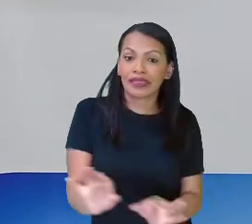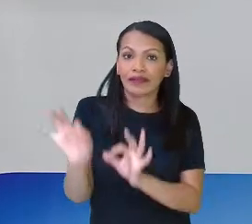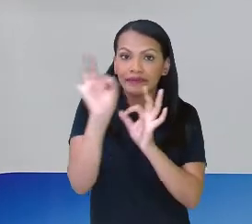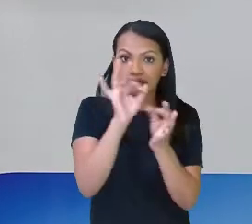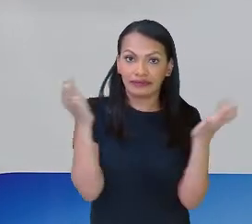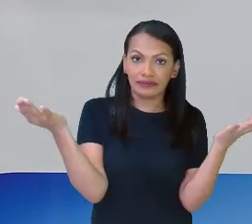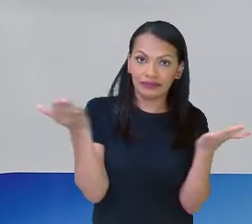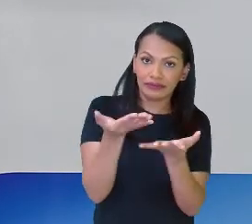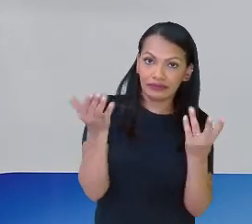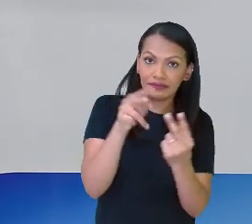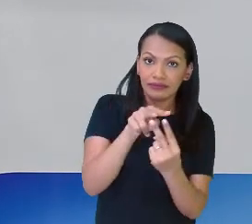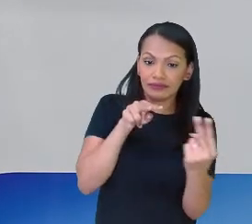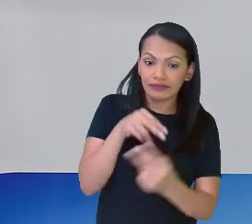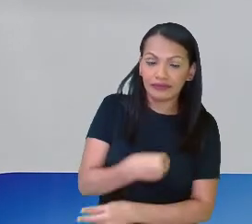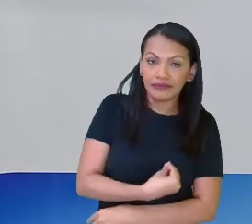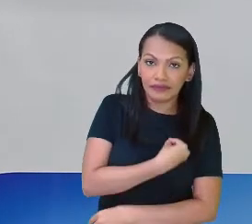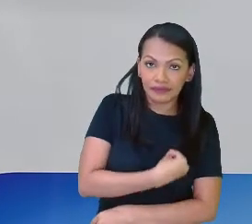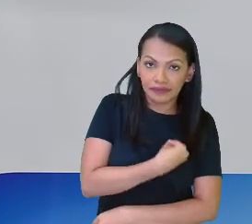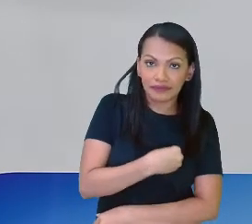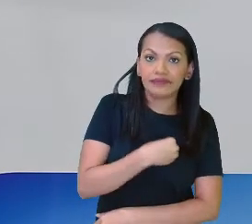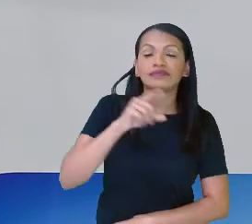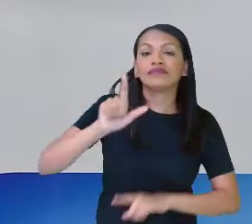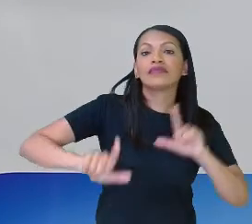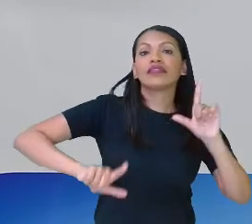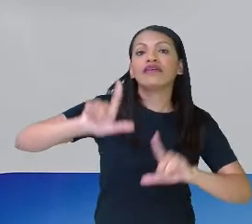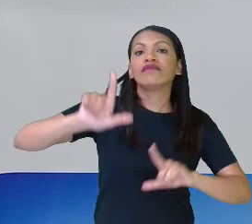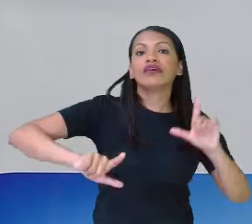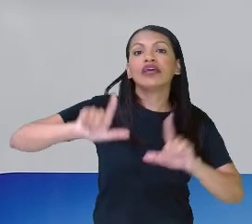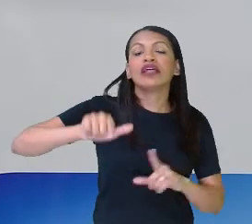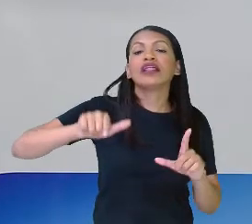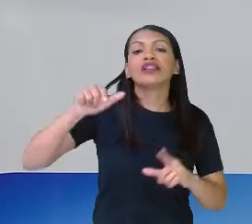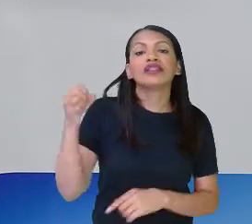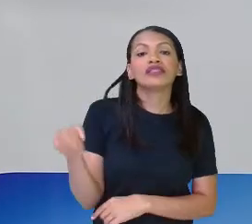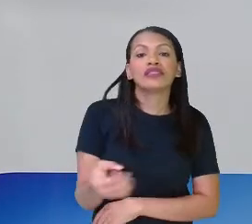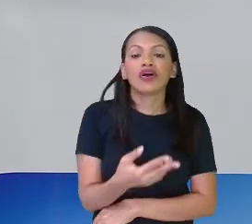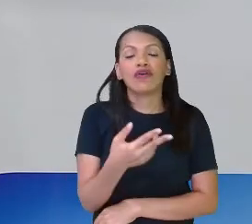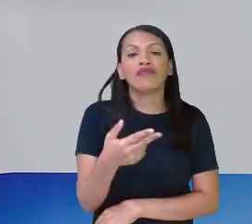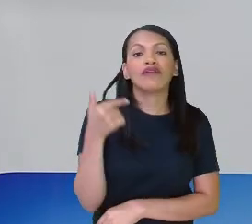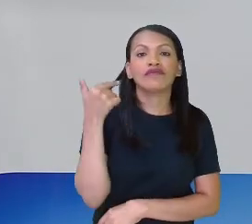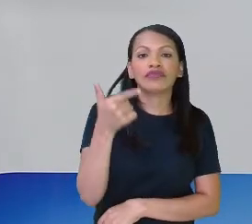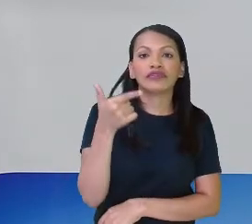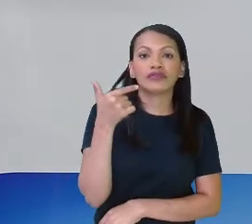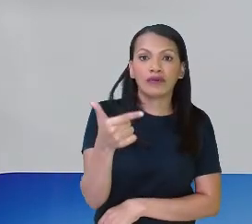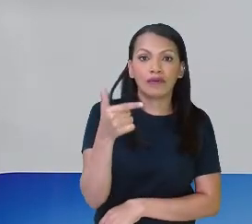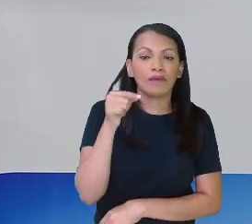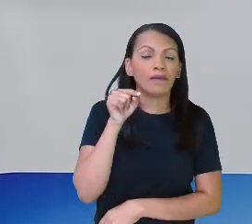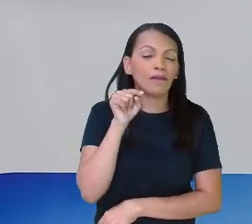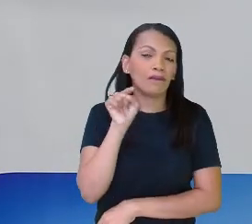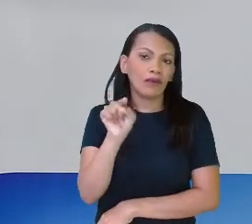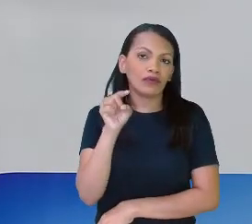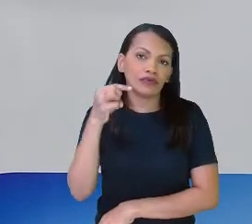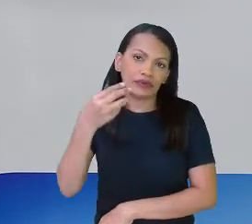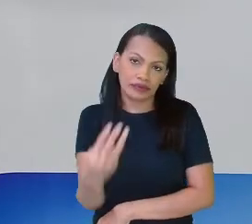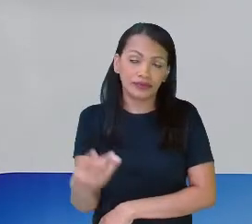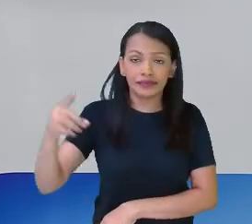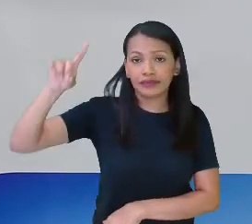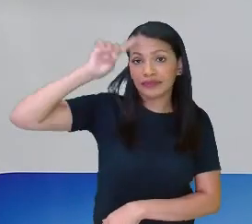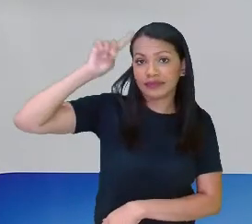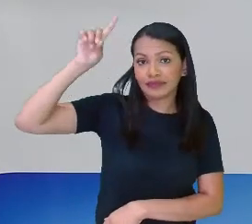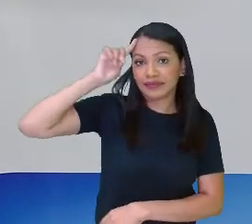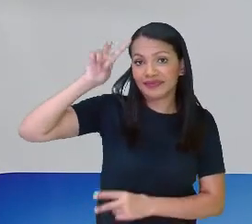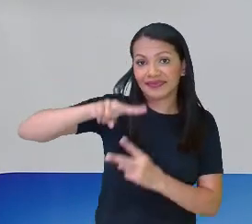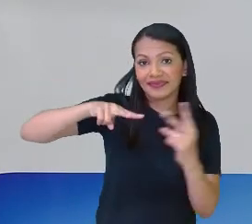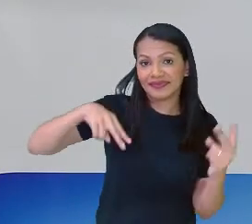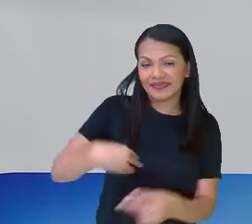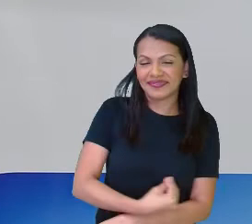momento, ao vivo, pela TV Nova Nordeste, canal 22.3. Todos os dias, se quer nos ver ao vivo